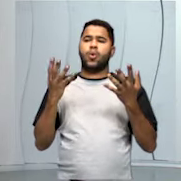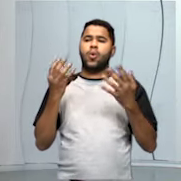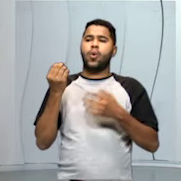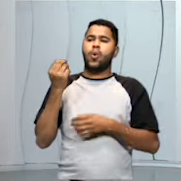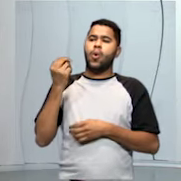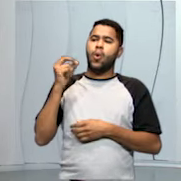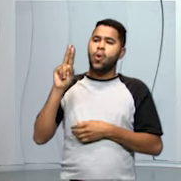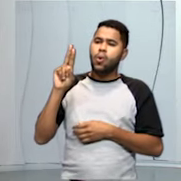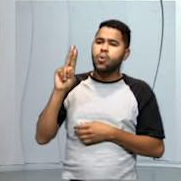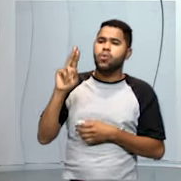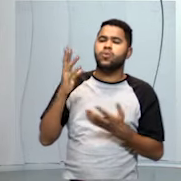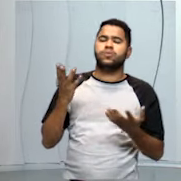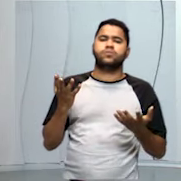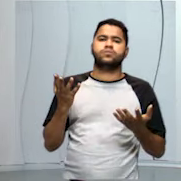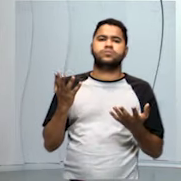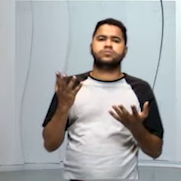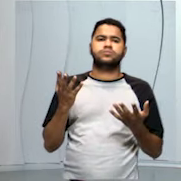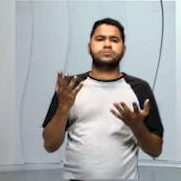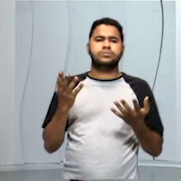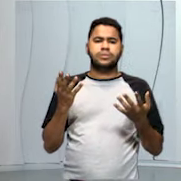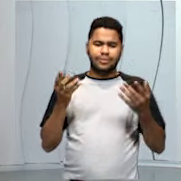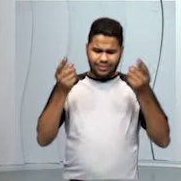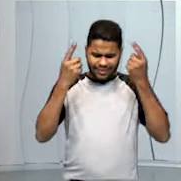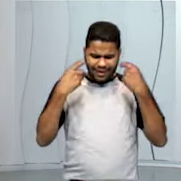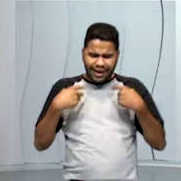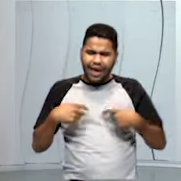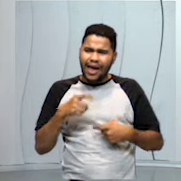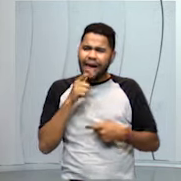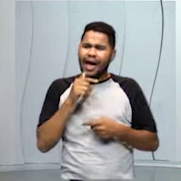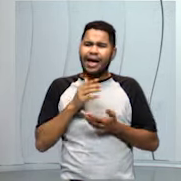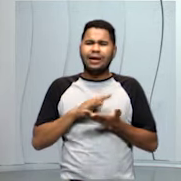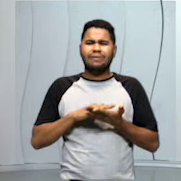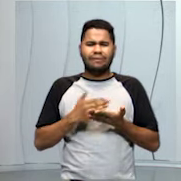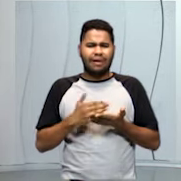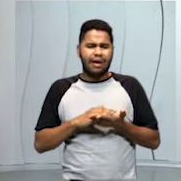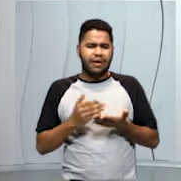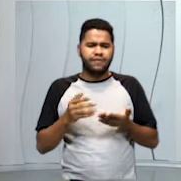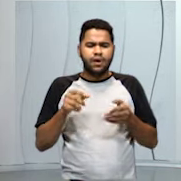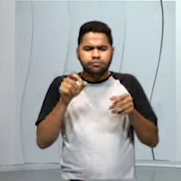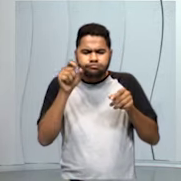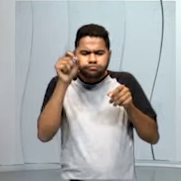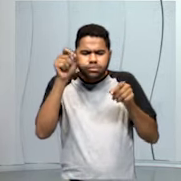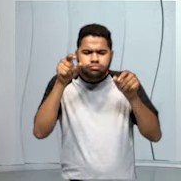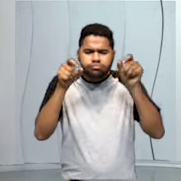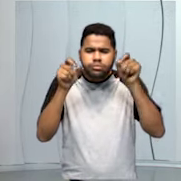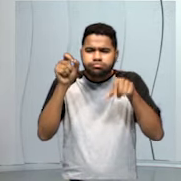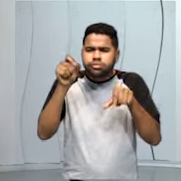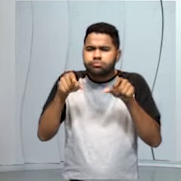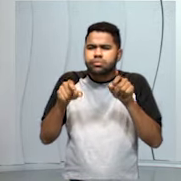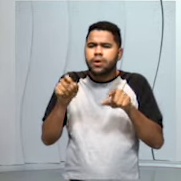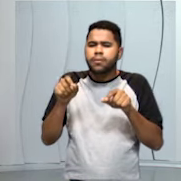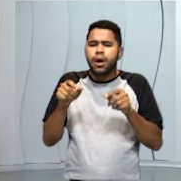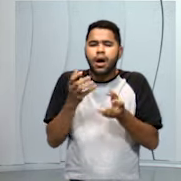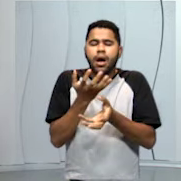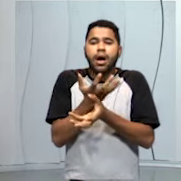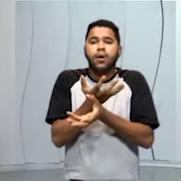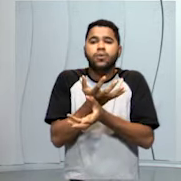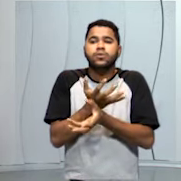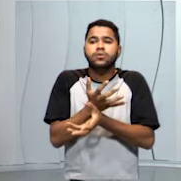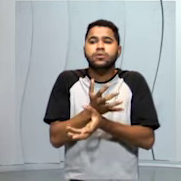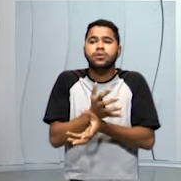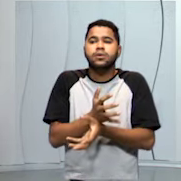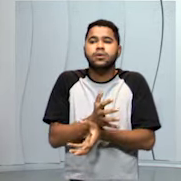se molhar, uma superfície fica cheia de gotinhas. E, ao secar, essa